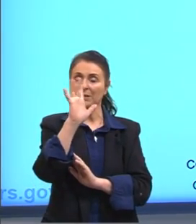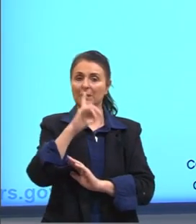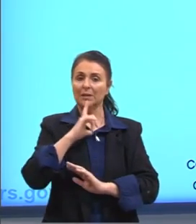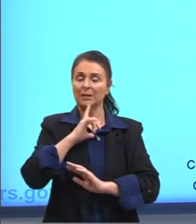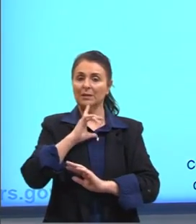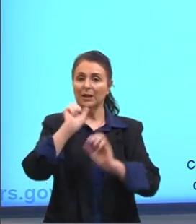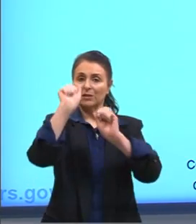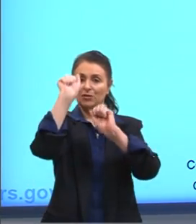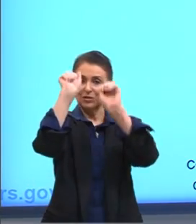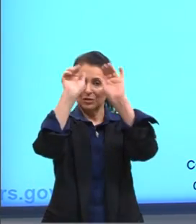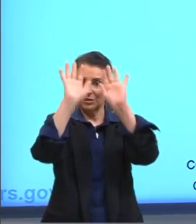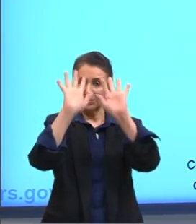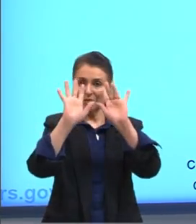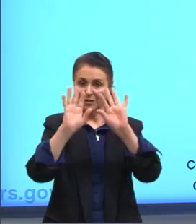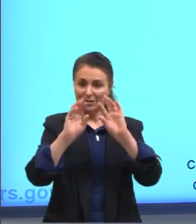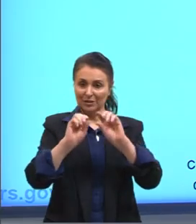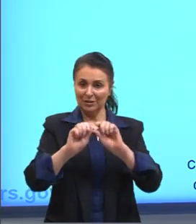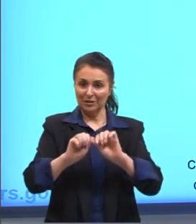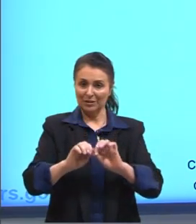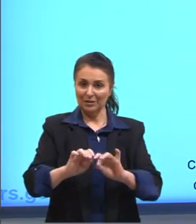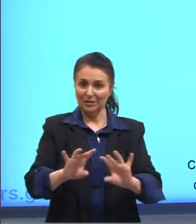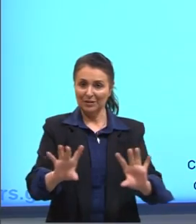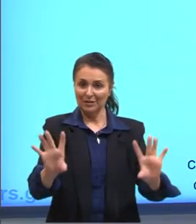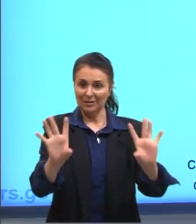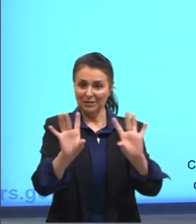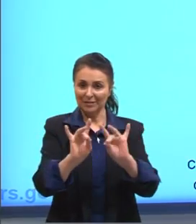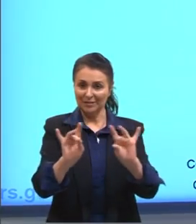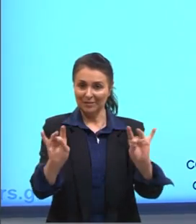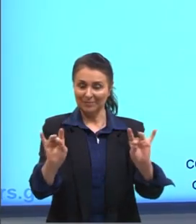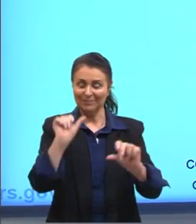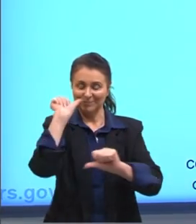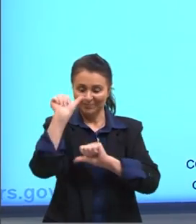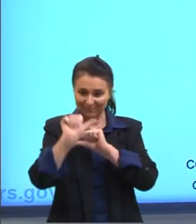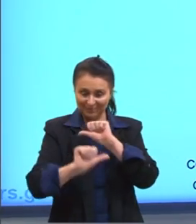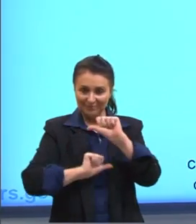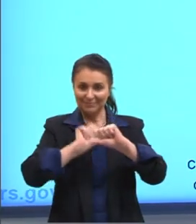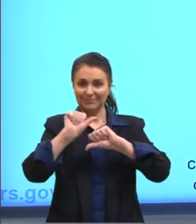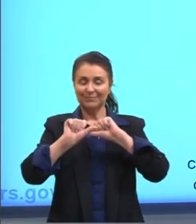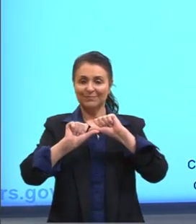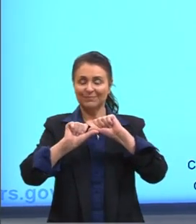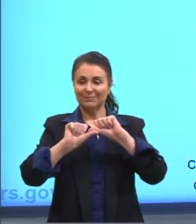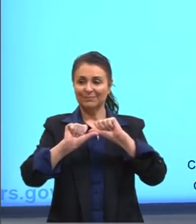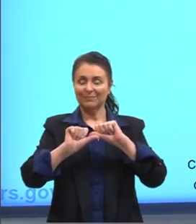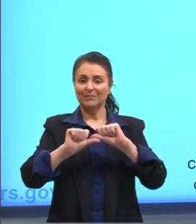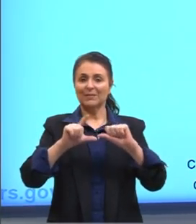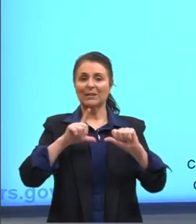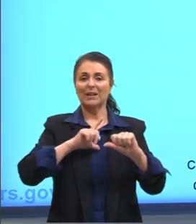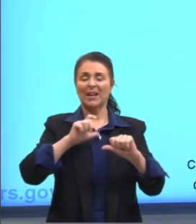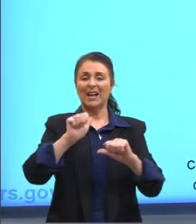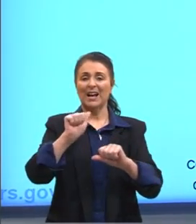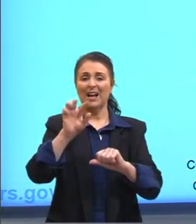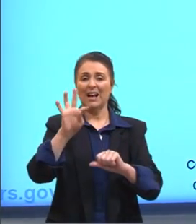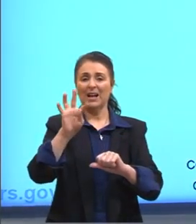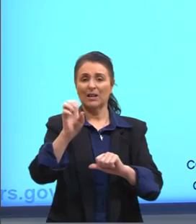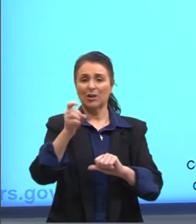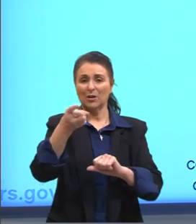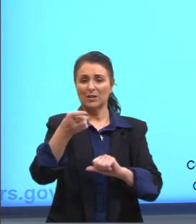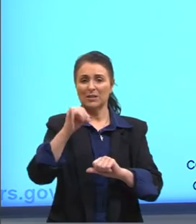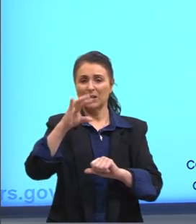líquido e aqui de líquido para gás, tá? Desculpem a troca aqui. Ele é atóxico, tá?